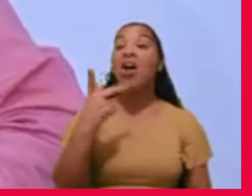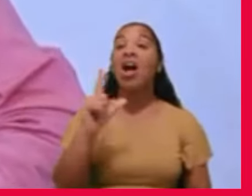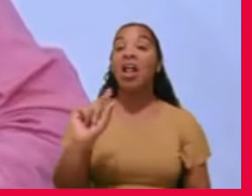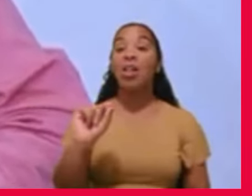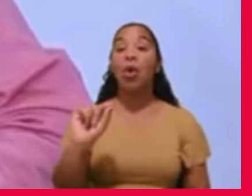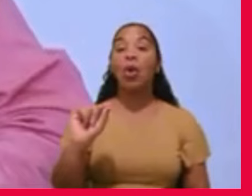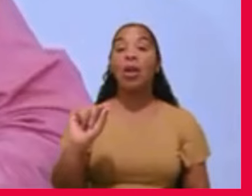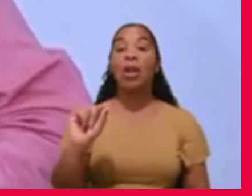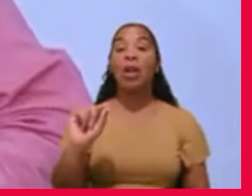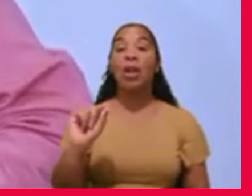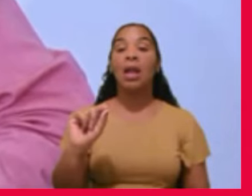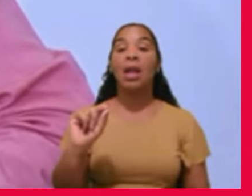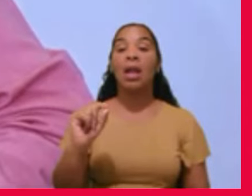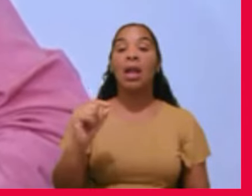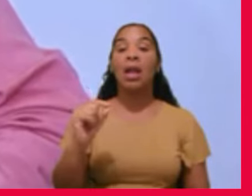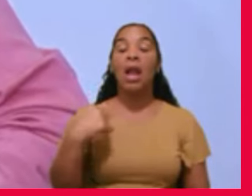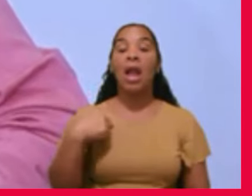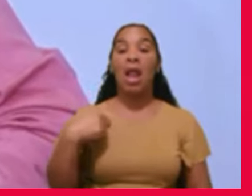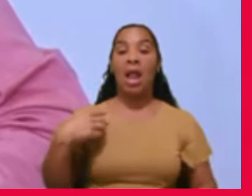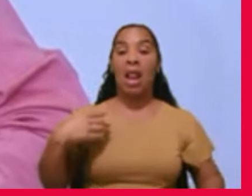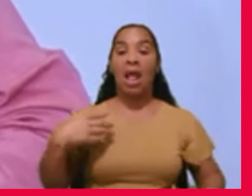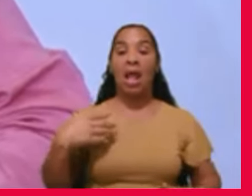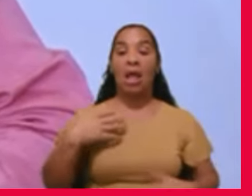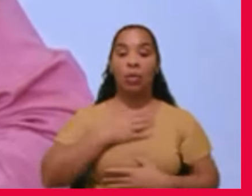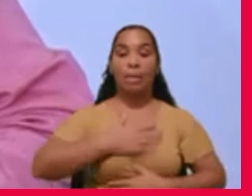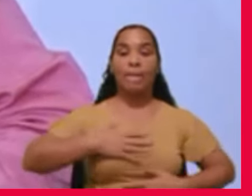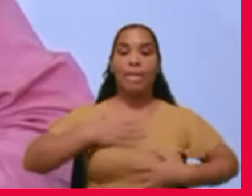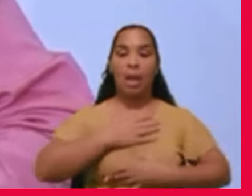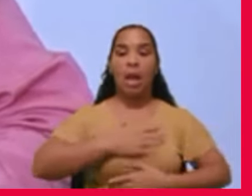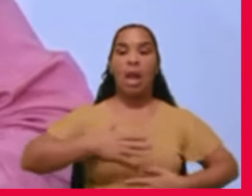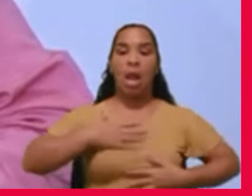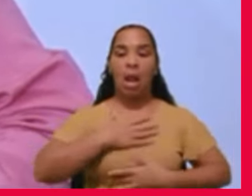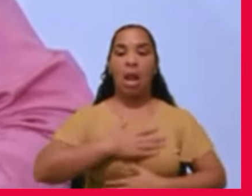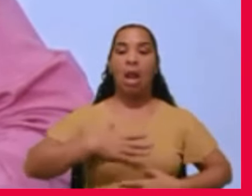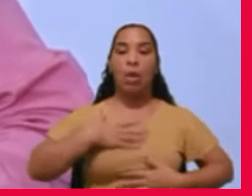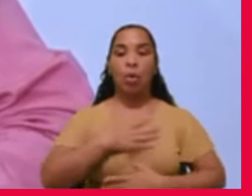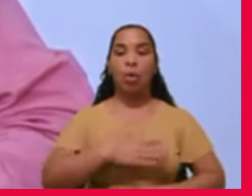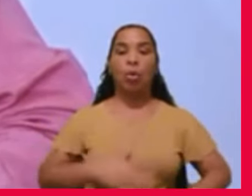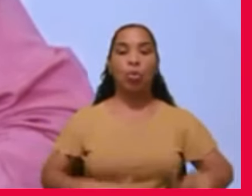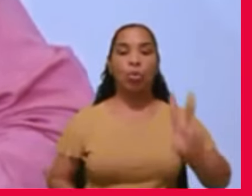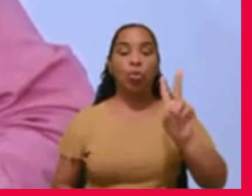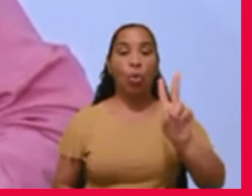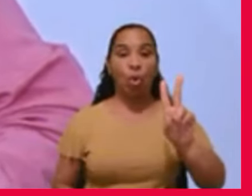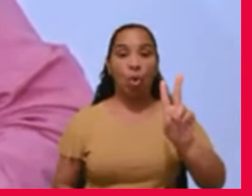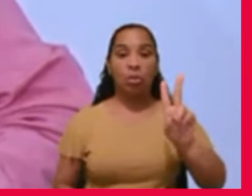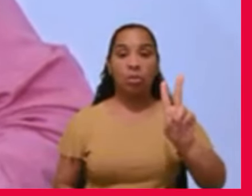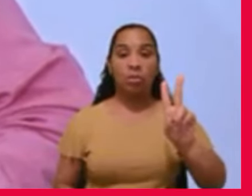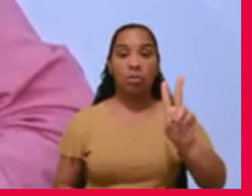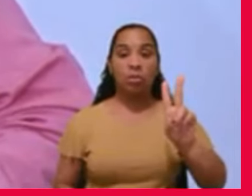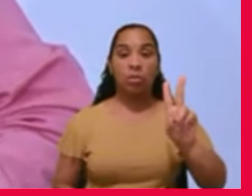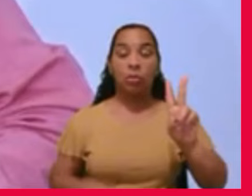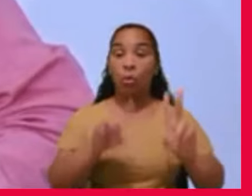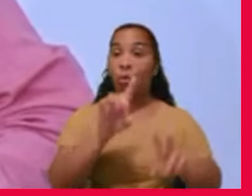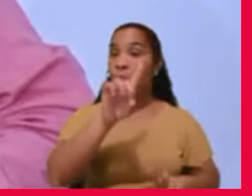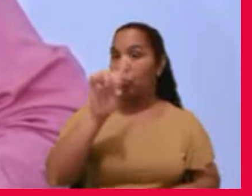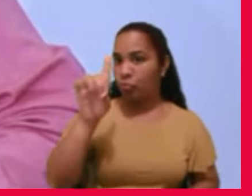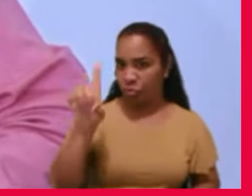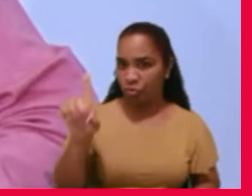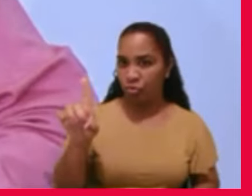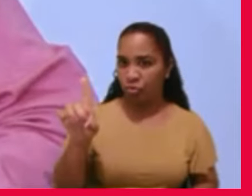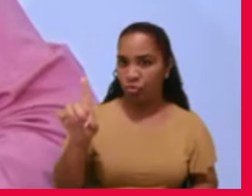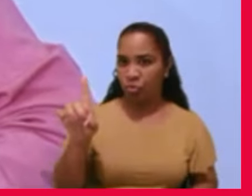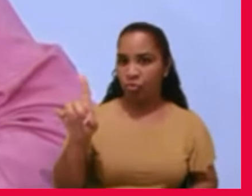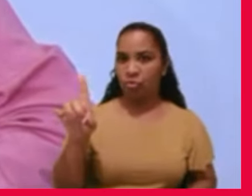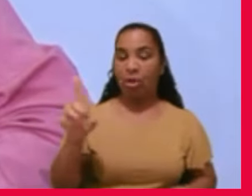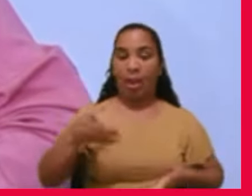dois banhos na vida. Um dia, quando teve um parto,